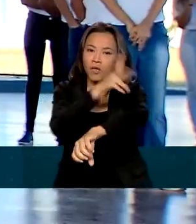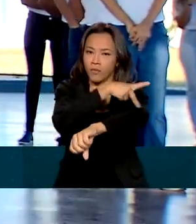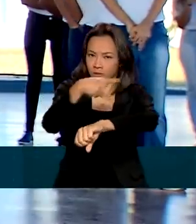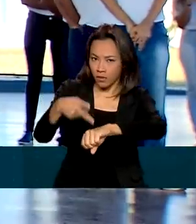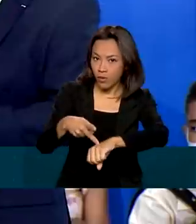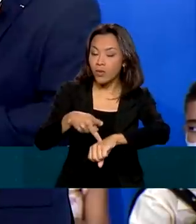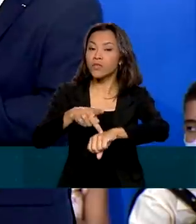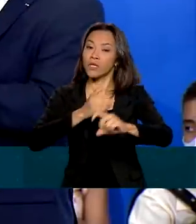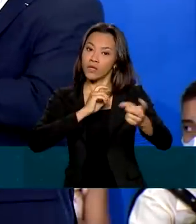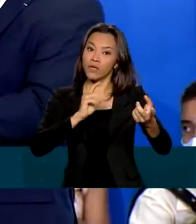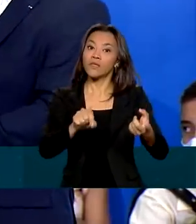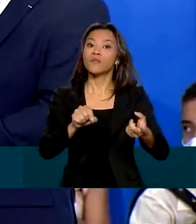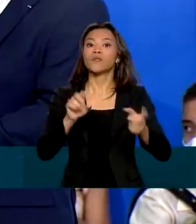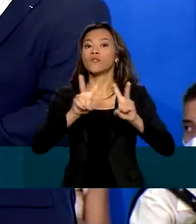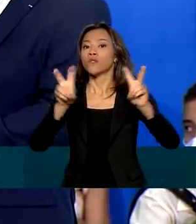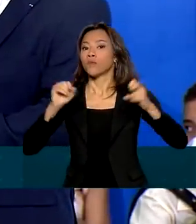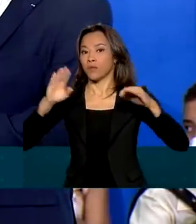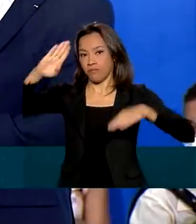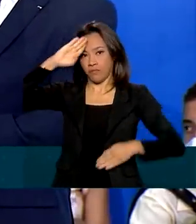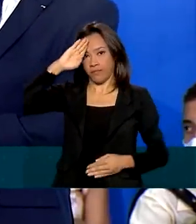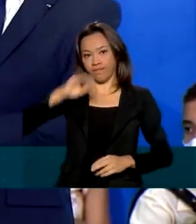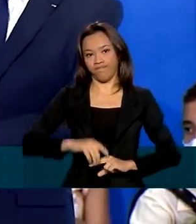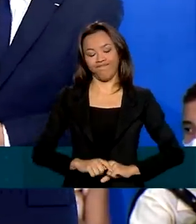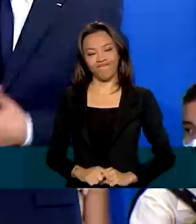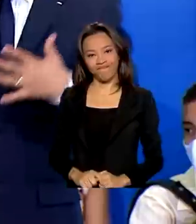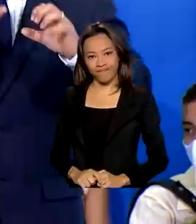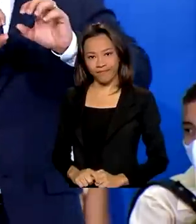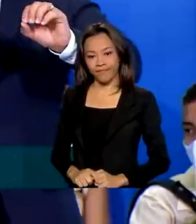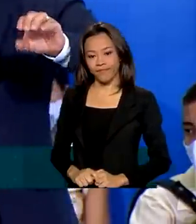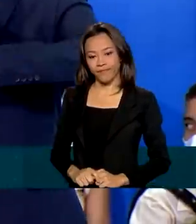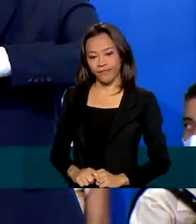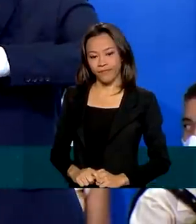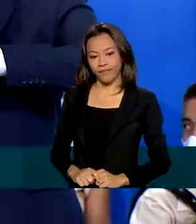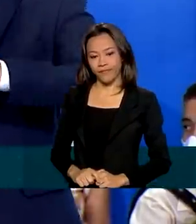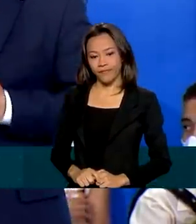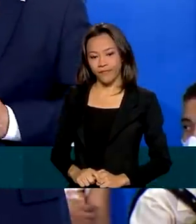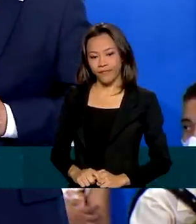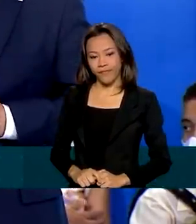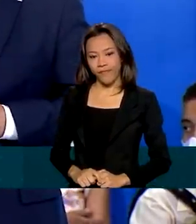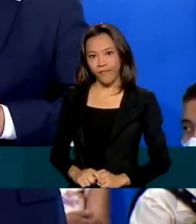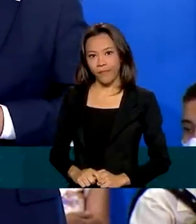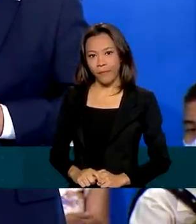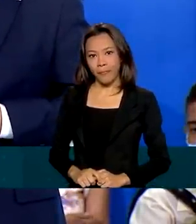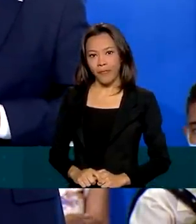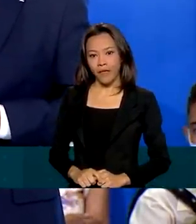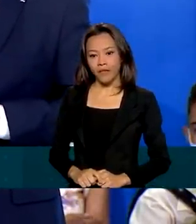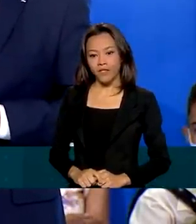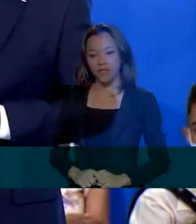administrativa. A educação é prioridade. Nosso objetivo